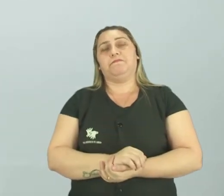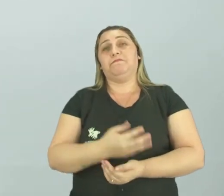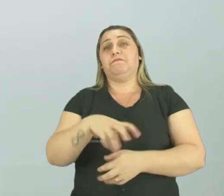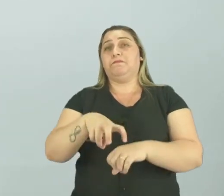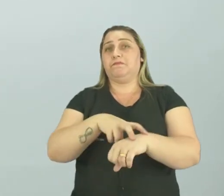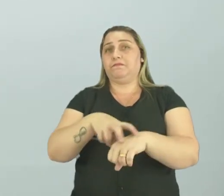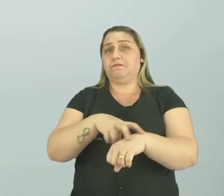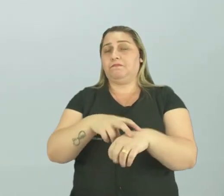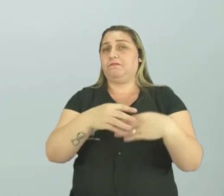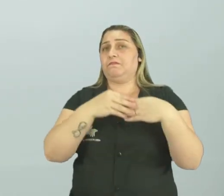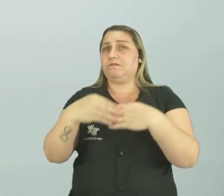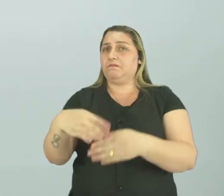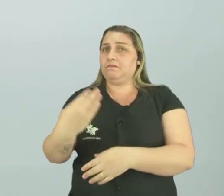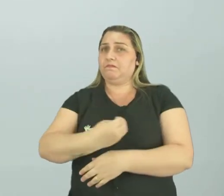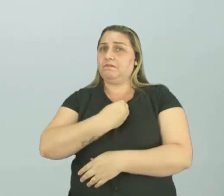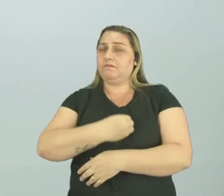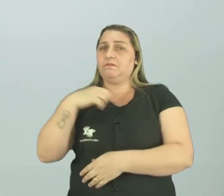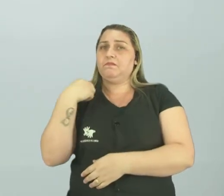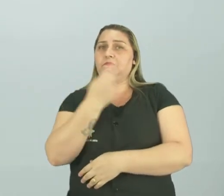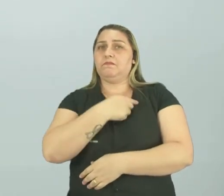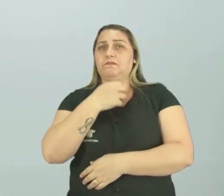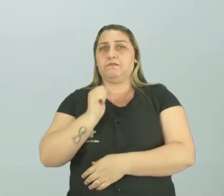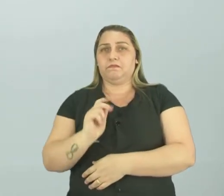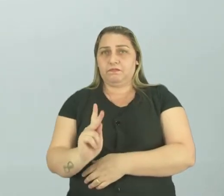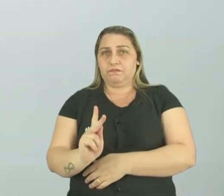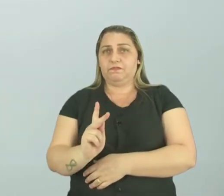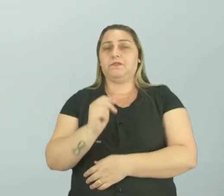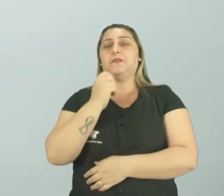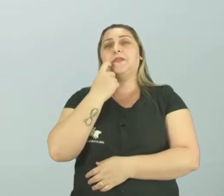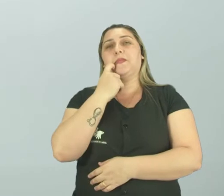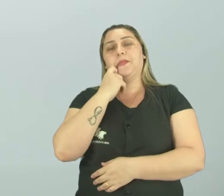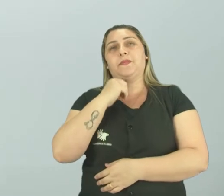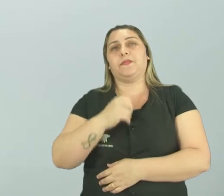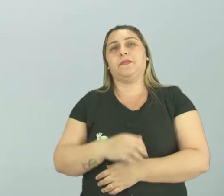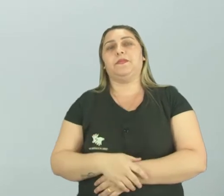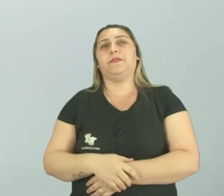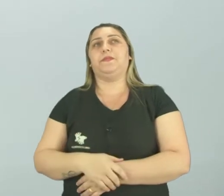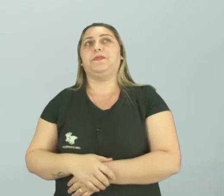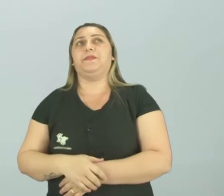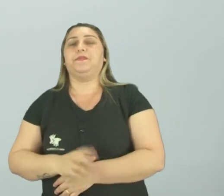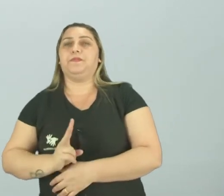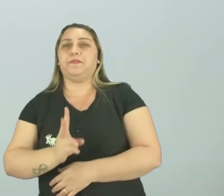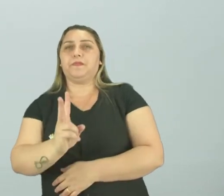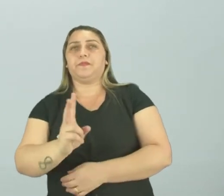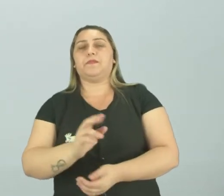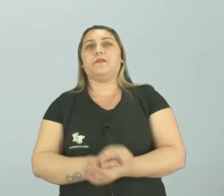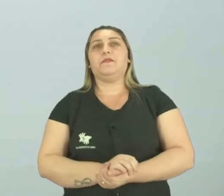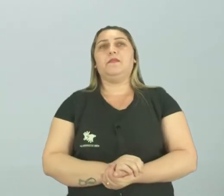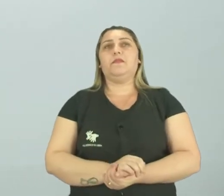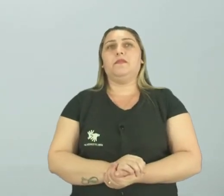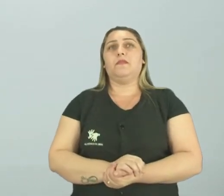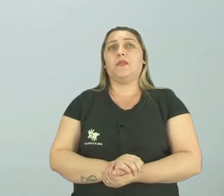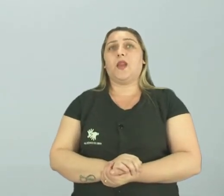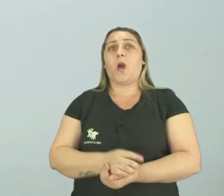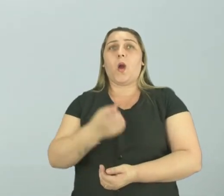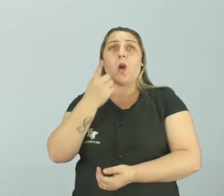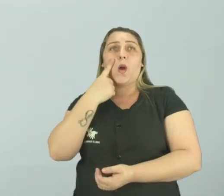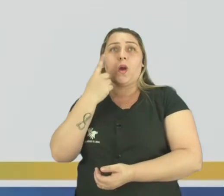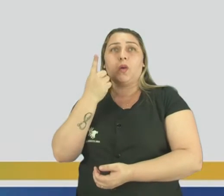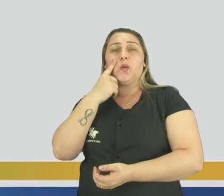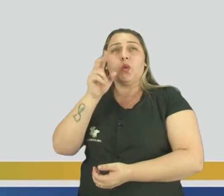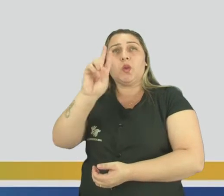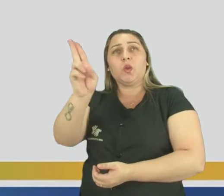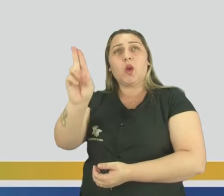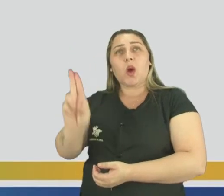verde, que traz vida pra nós. Tudo bem até aí? Vamos continuar. Olha aqui o